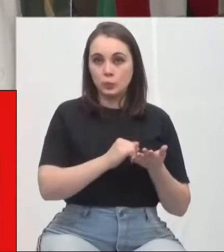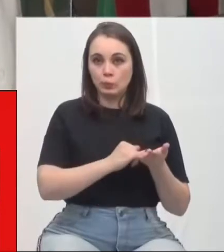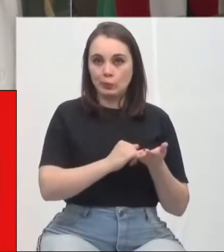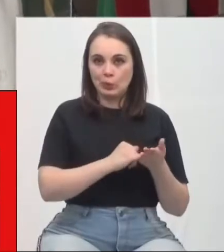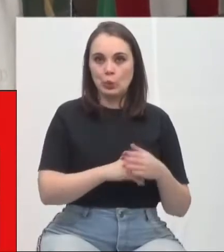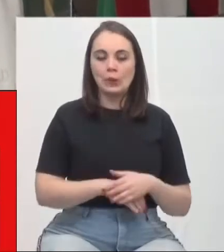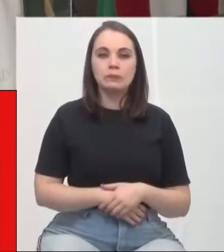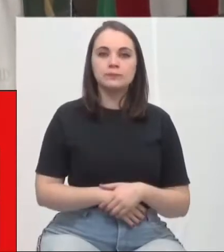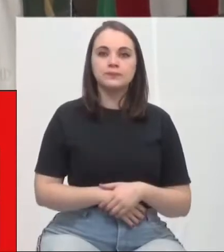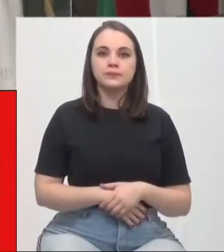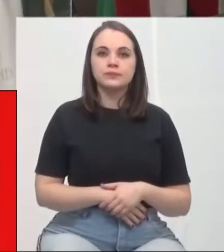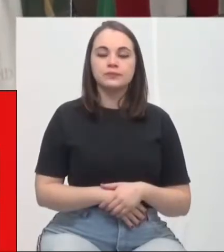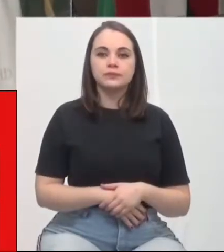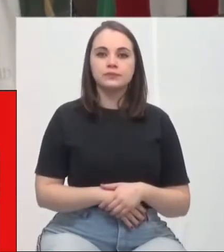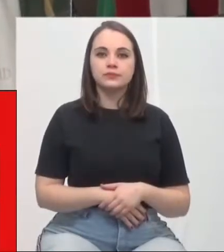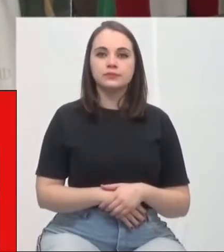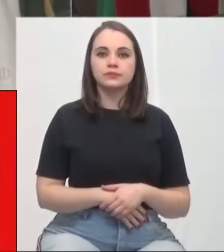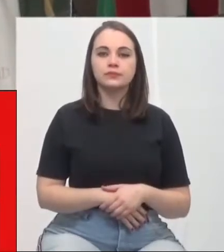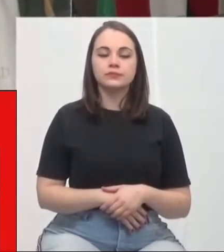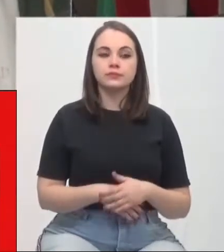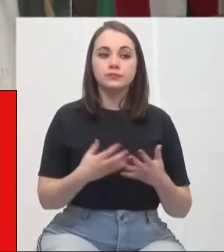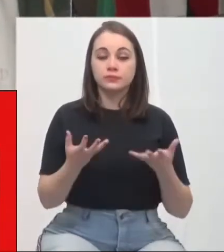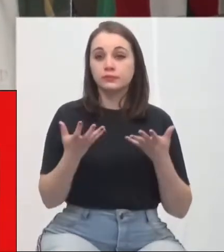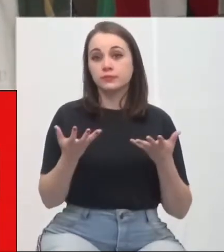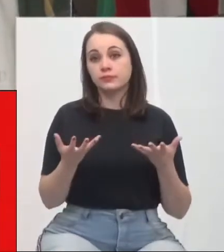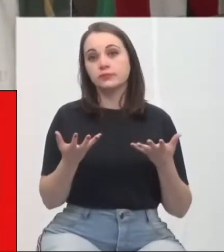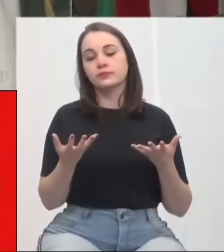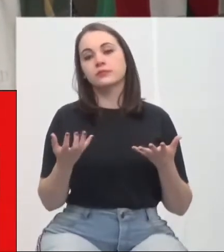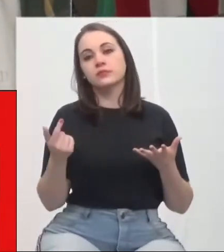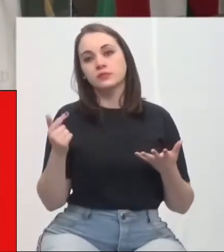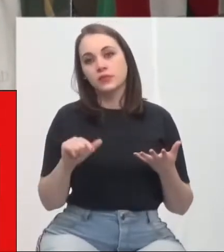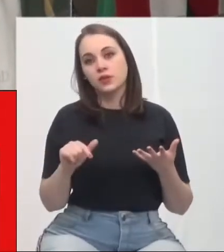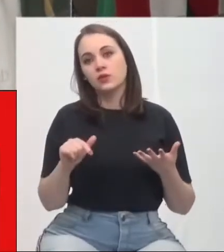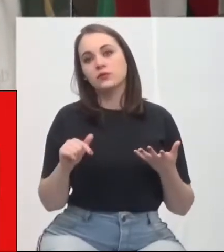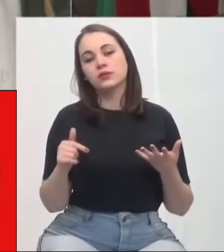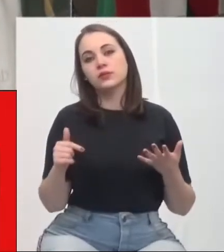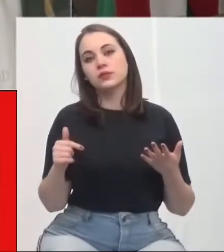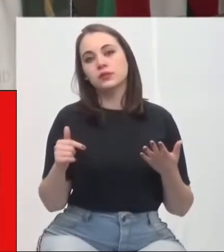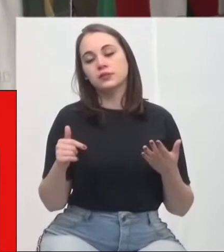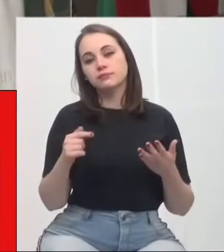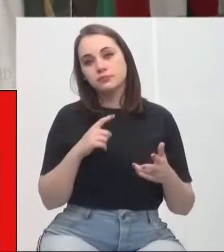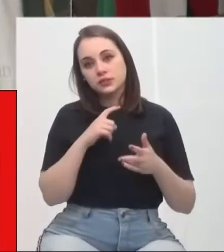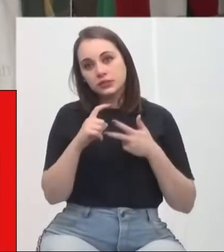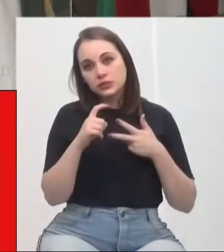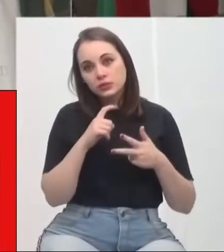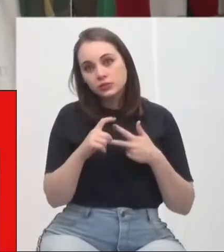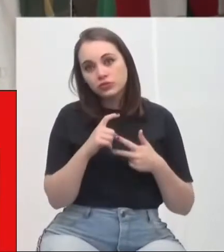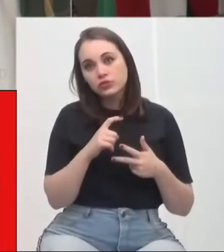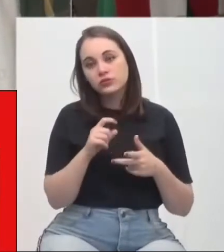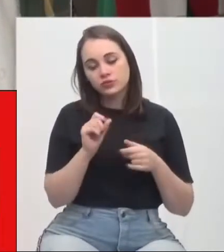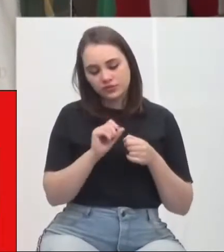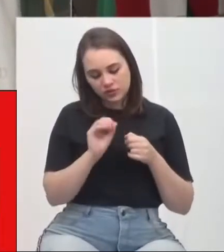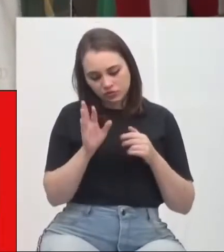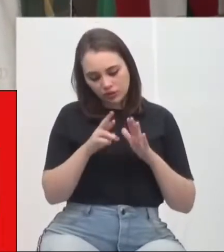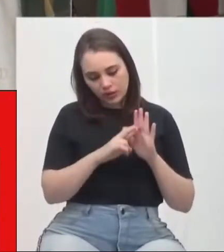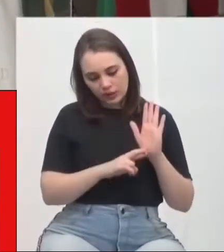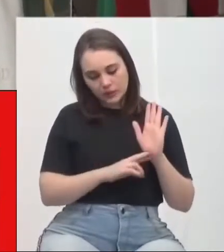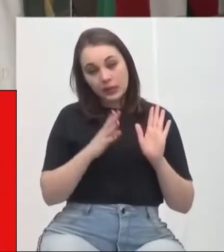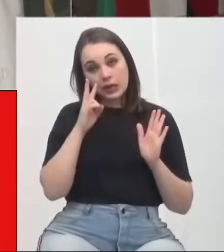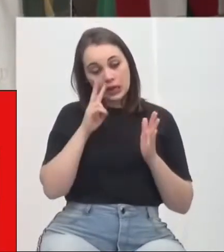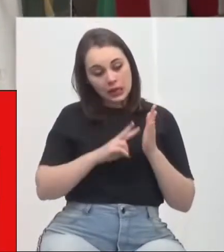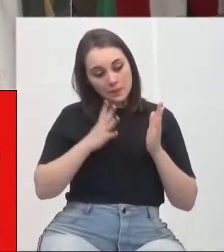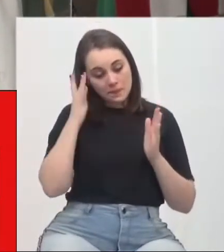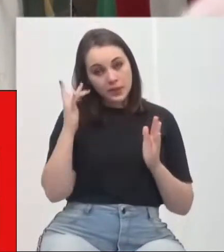Queria, então, fazer um apelo ao Poder Executivo. Fiz um requerimento, deve ser lido amanhã.